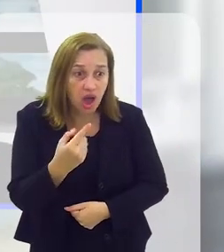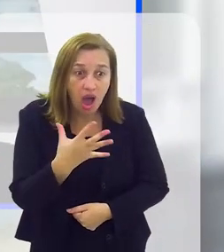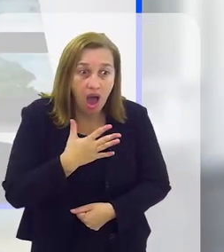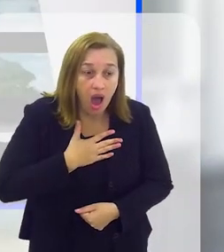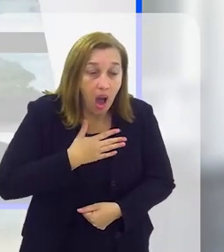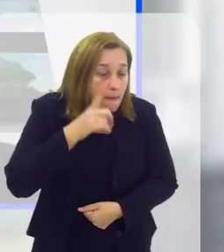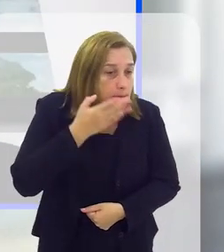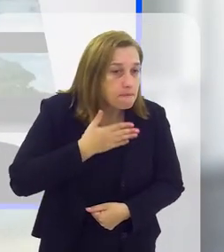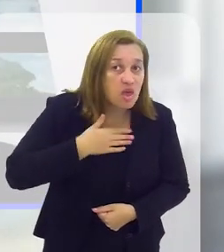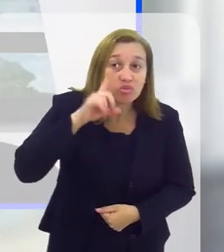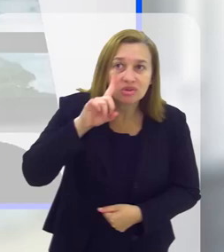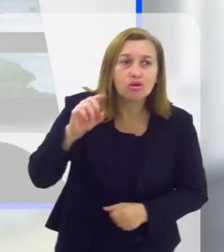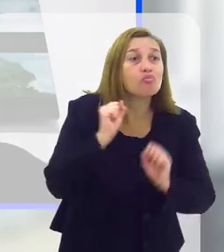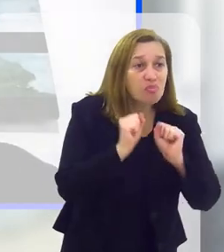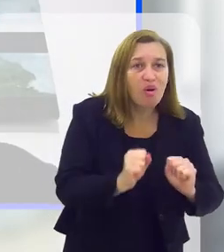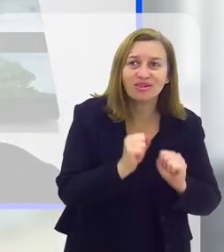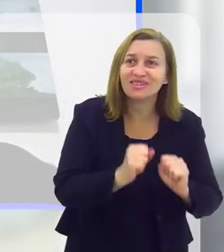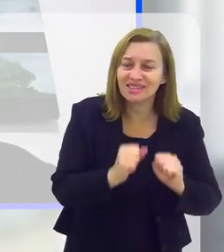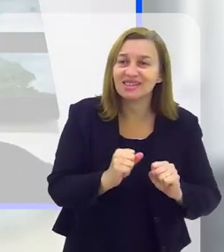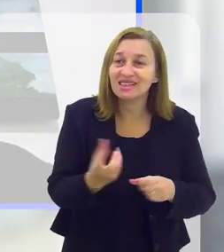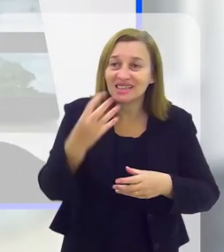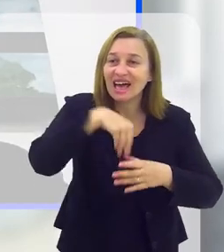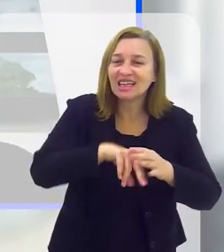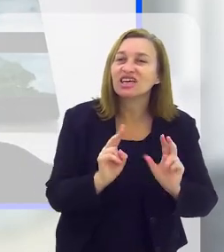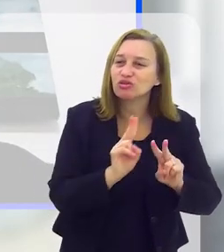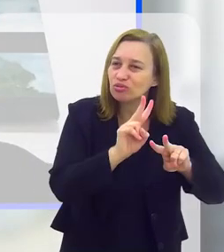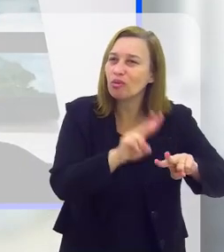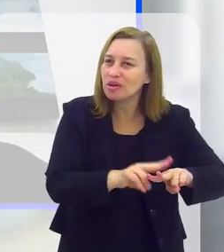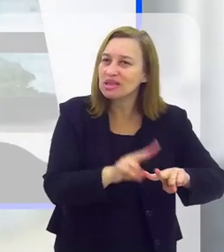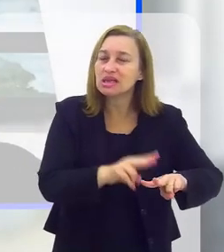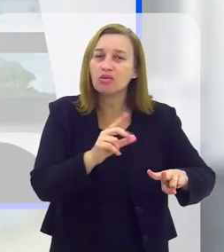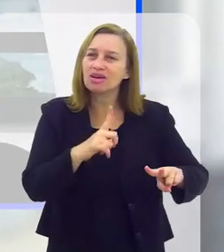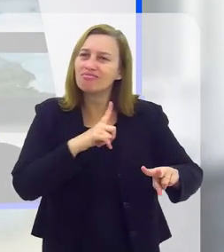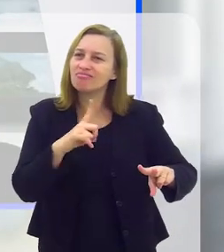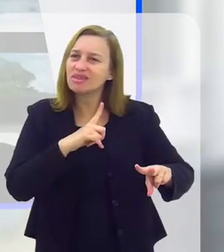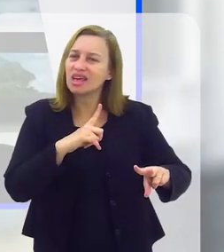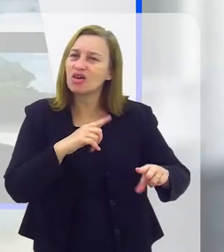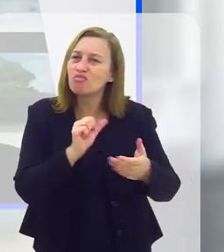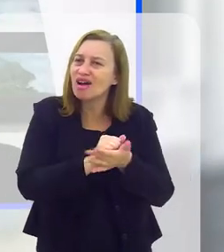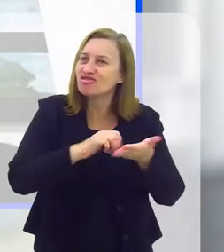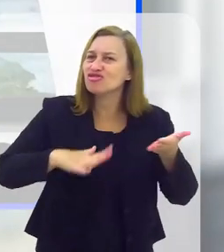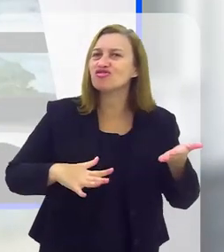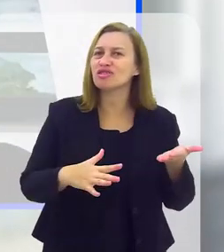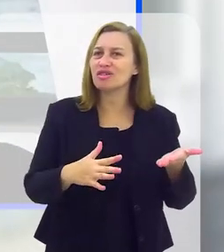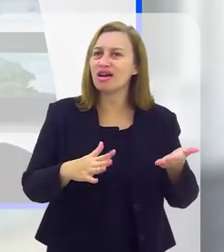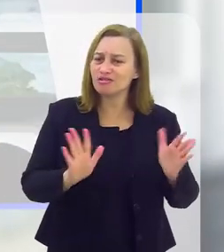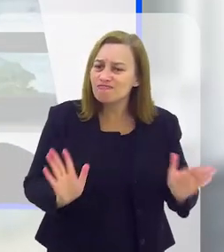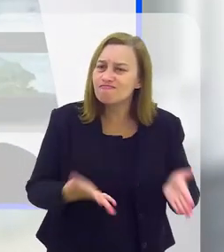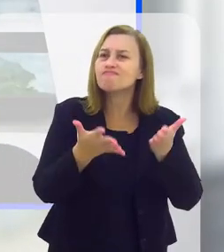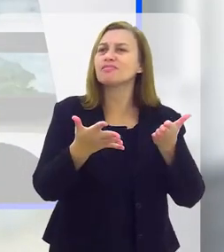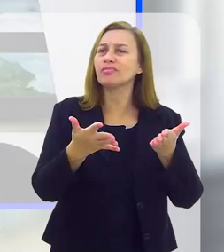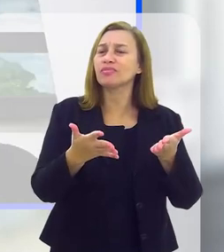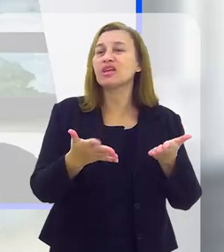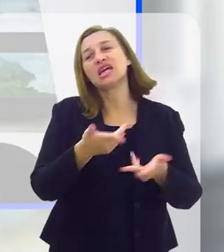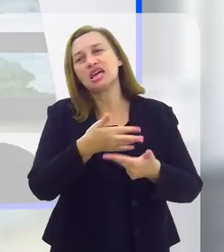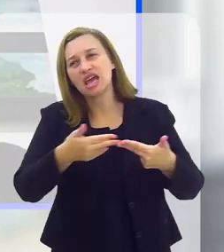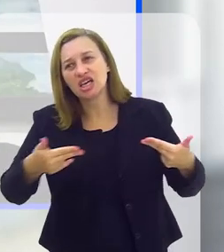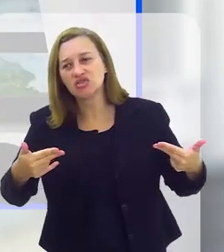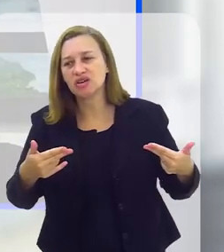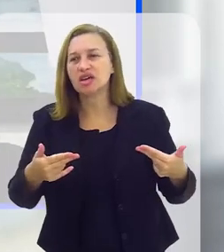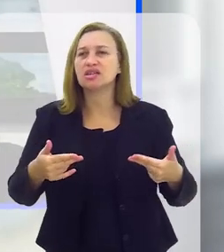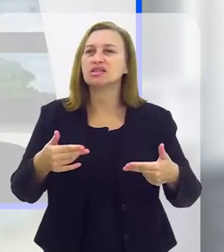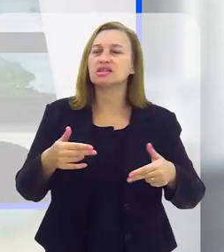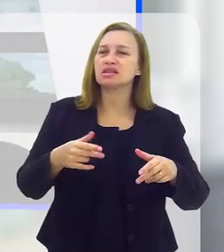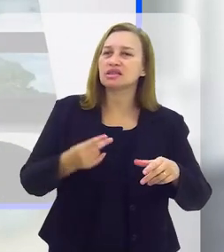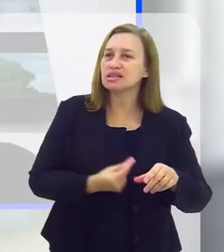e eu olhei aquilo ali e falei, meu Deus, é possível sim eles estarem dentro de um presídio e terem alguma atividade,